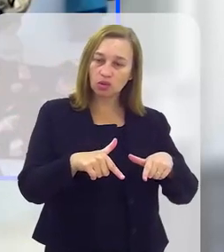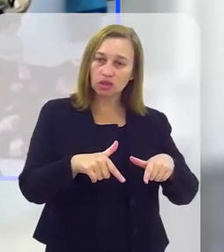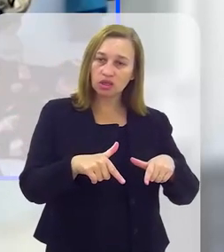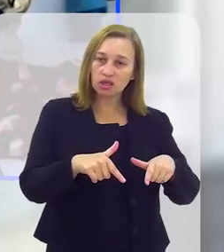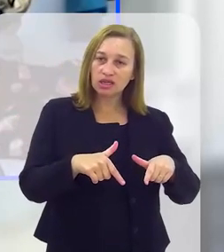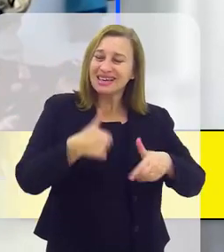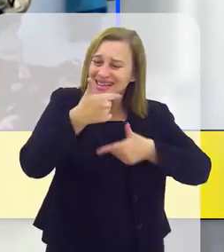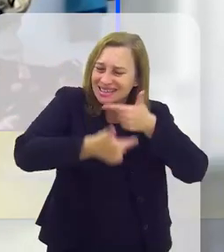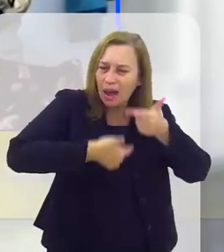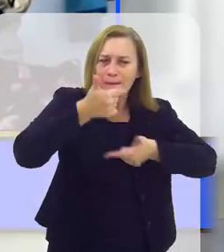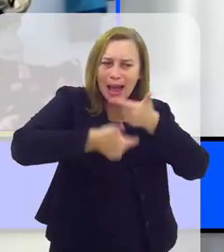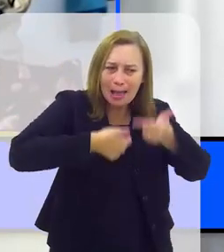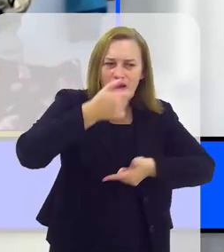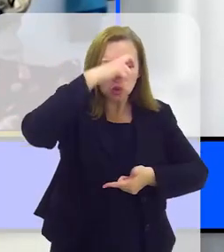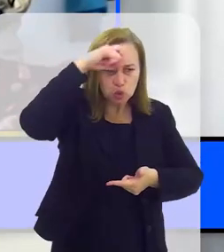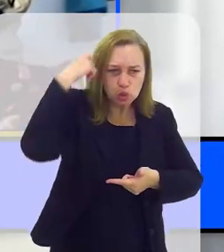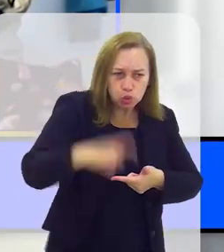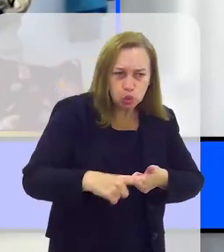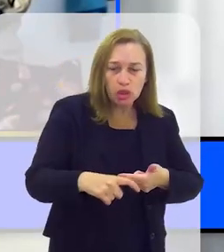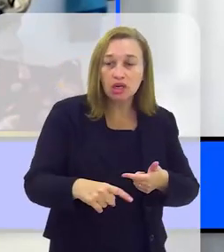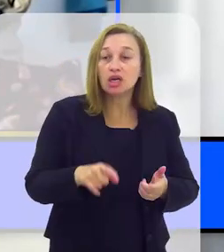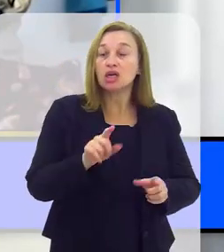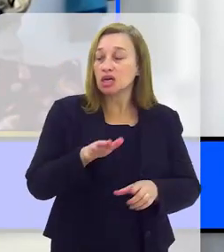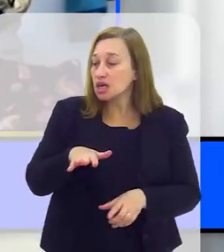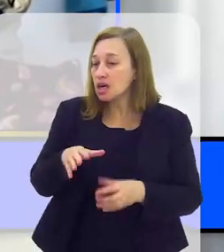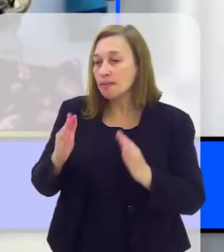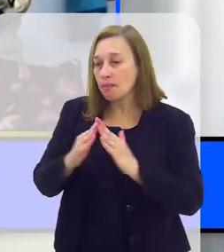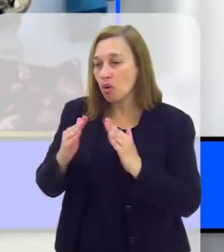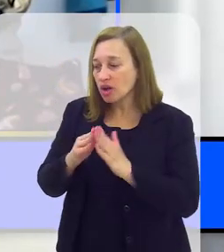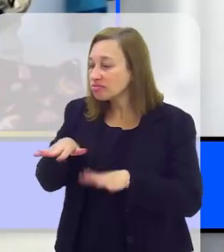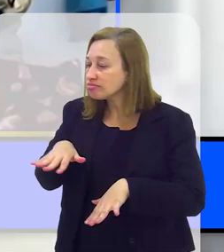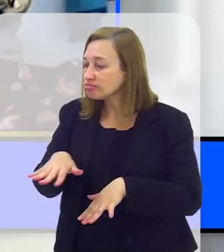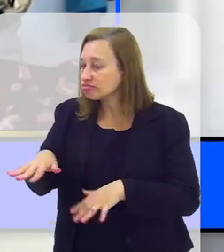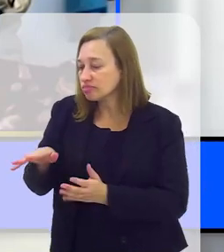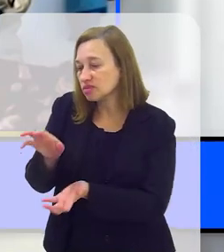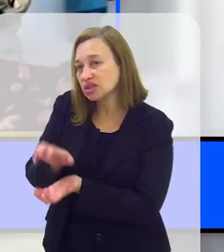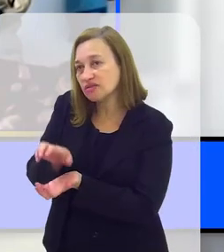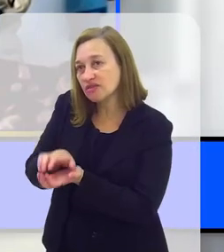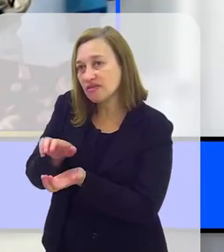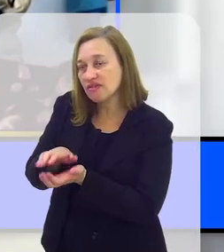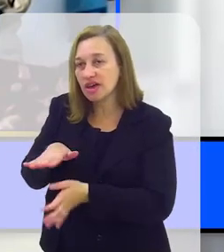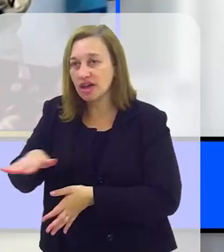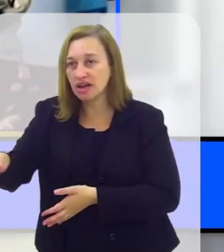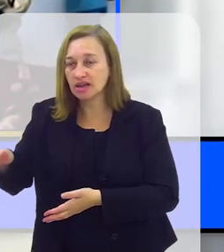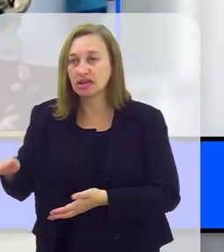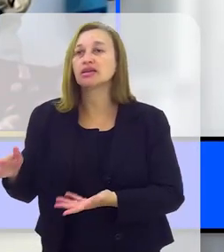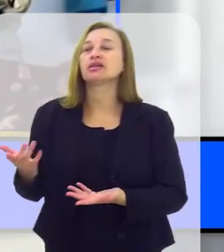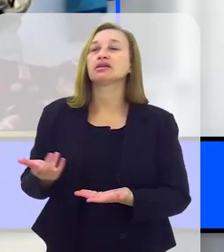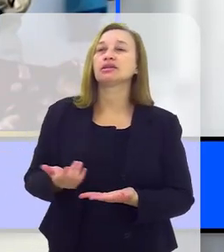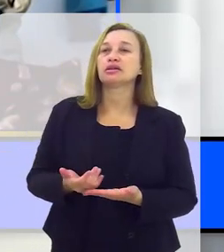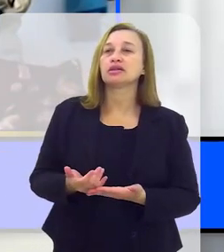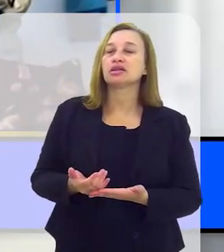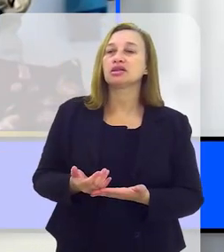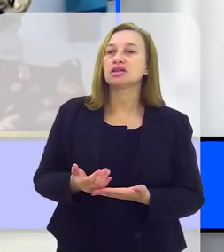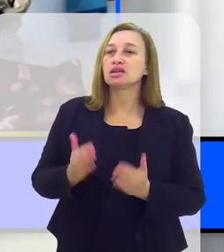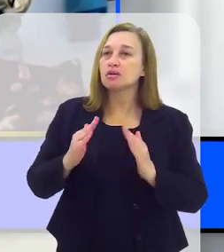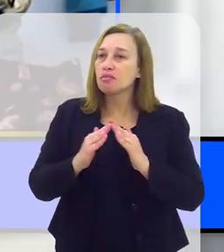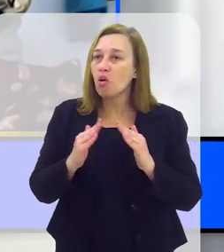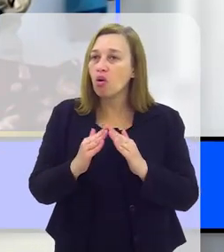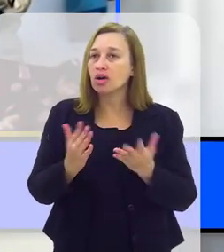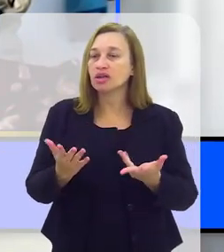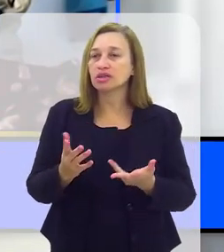trabalhador que rende tanto para a sociedade quanto eu, que mora no Jacarezinho, que mora